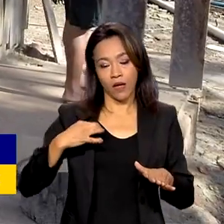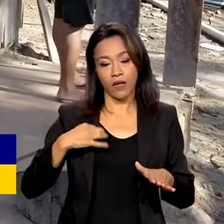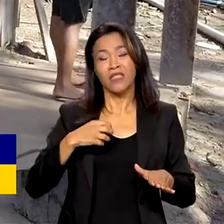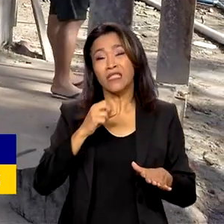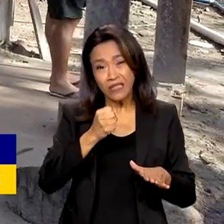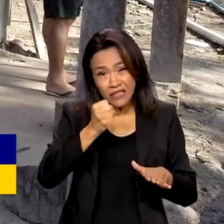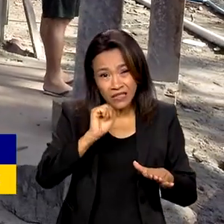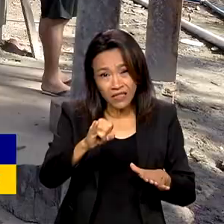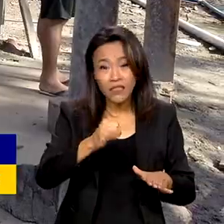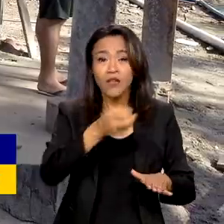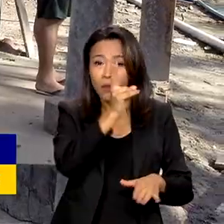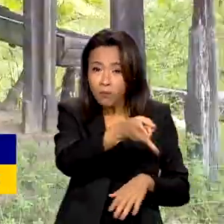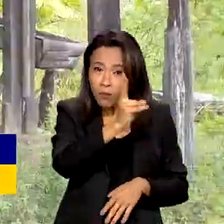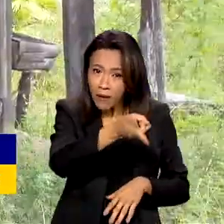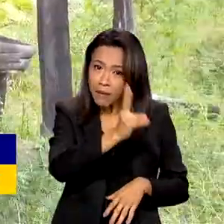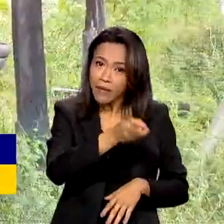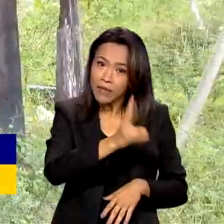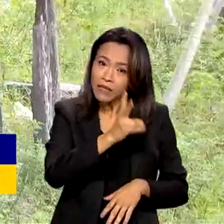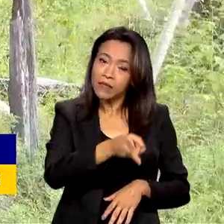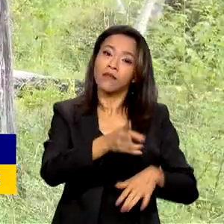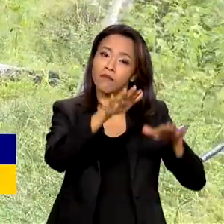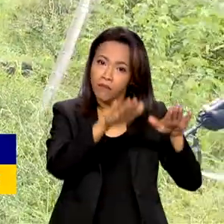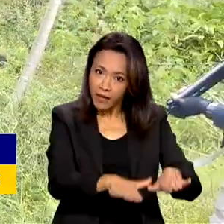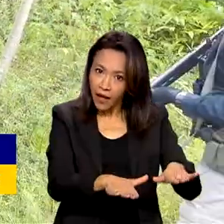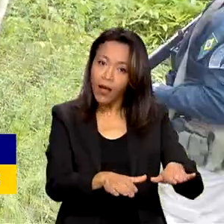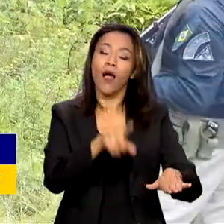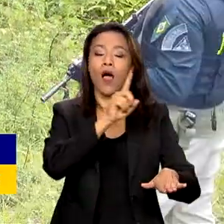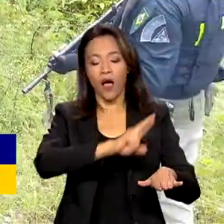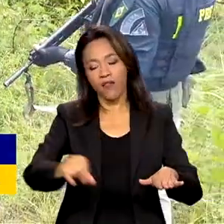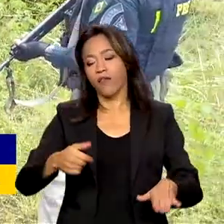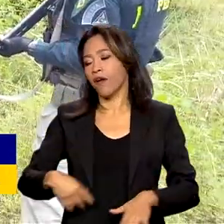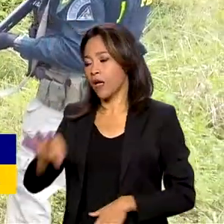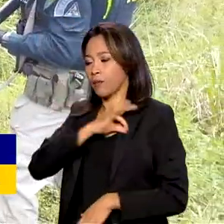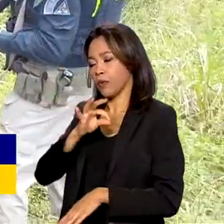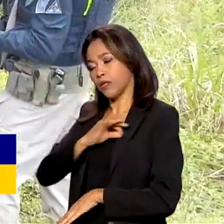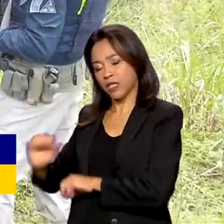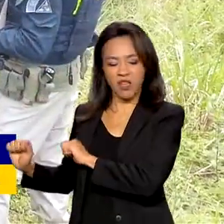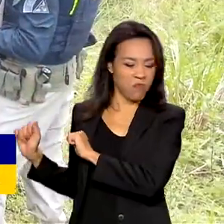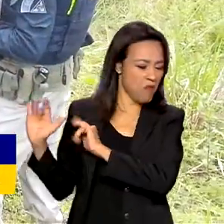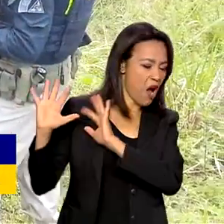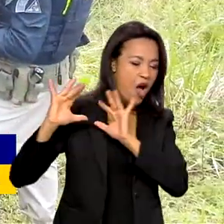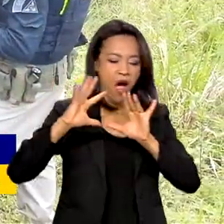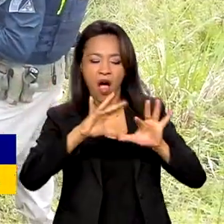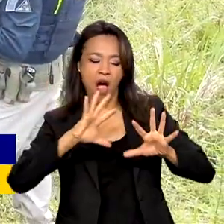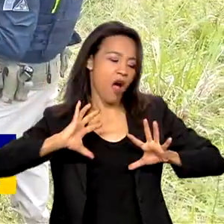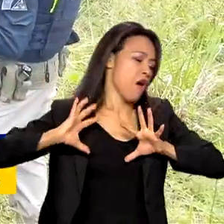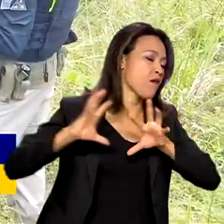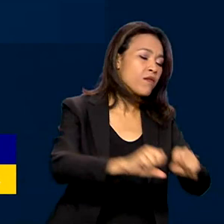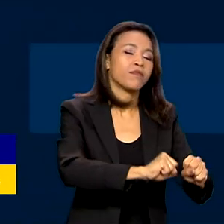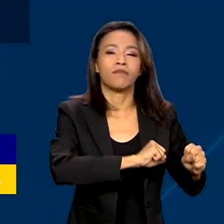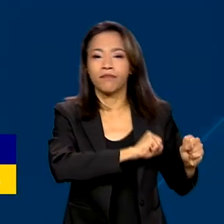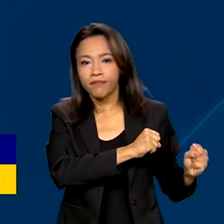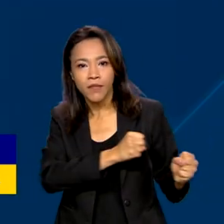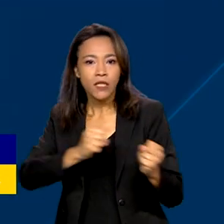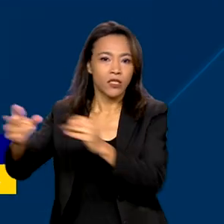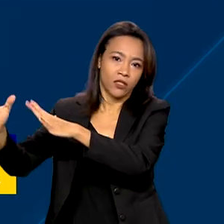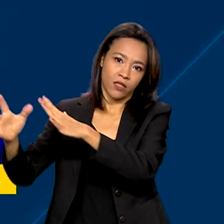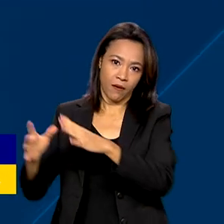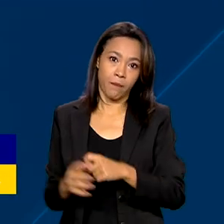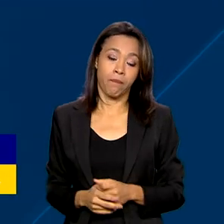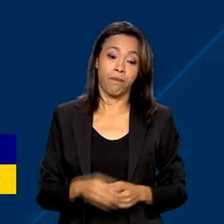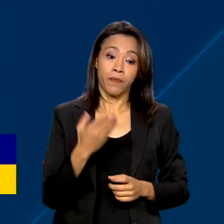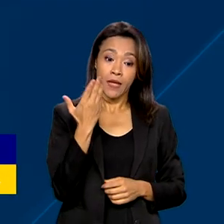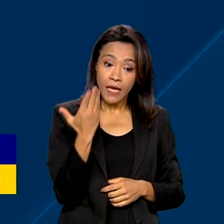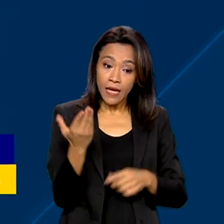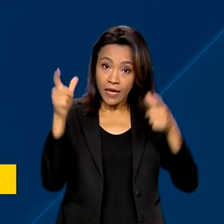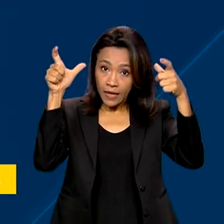insistirem na ocupação é que será lançada a mão da força policial para a saída compulsória. A terra indígena